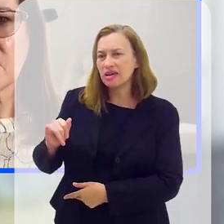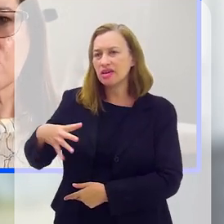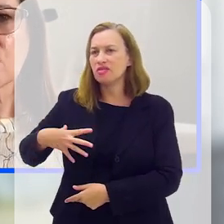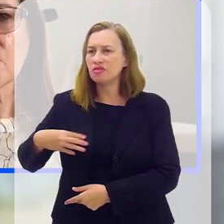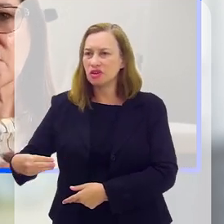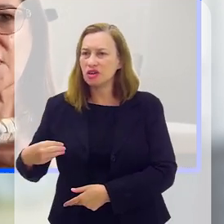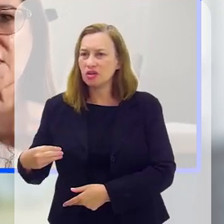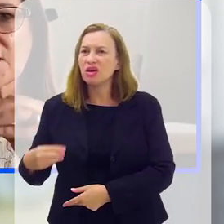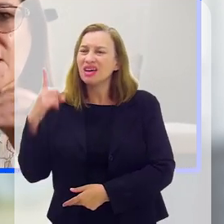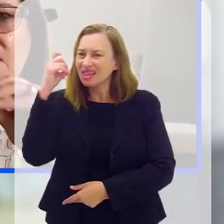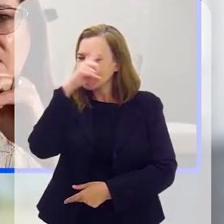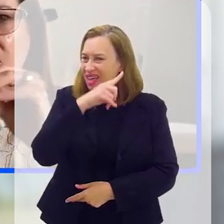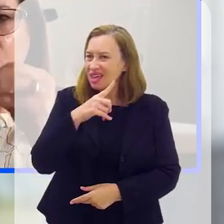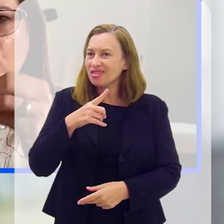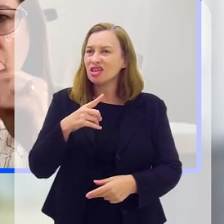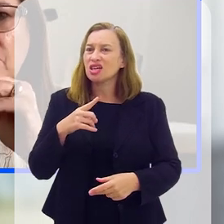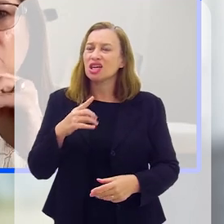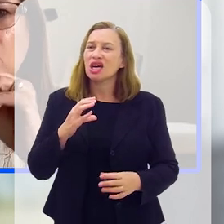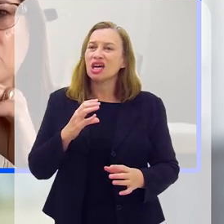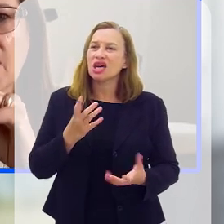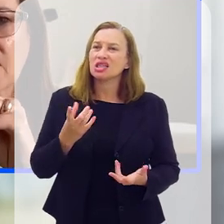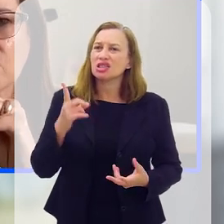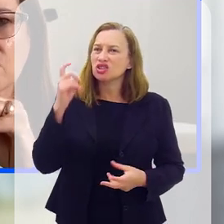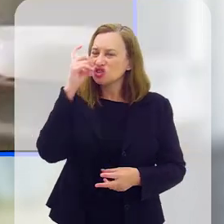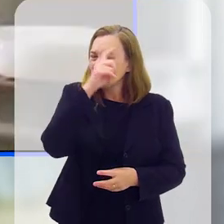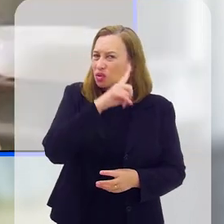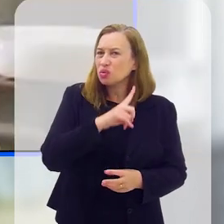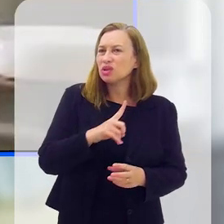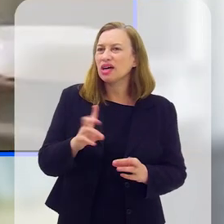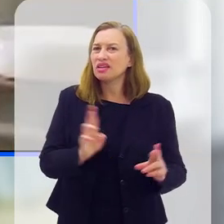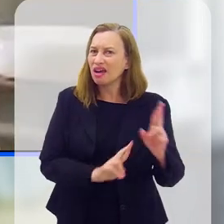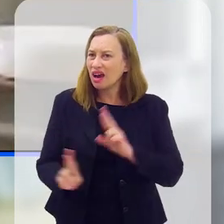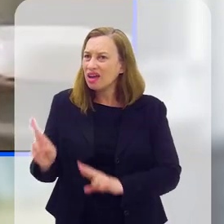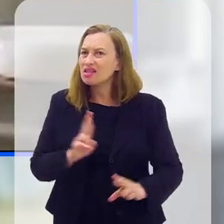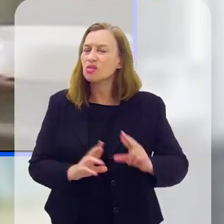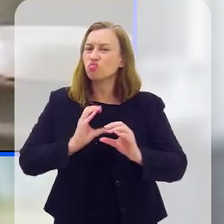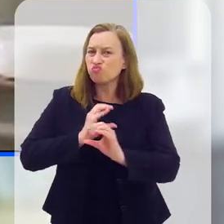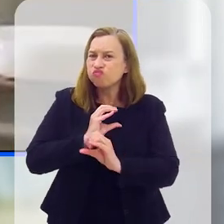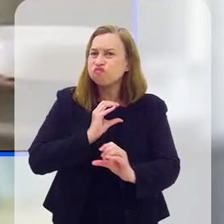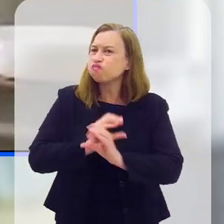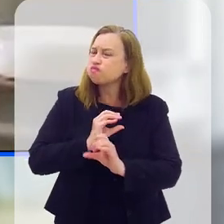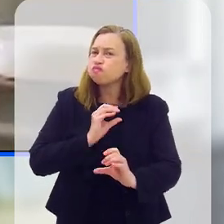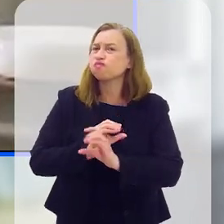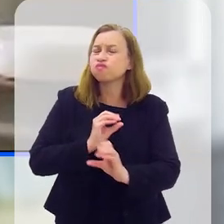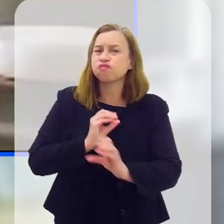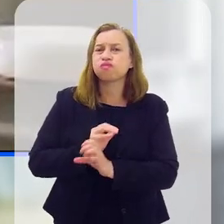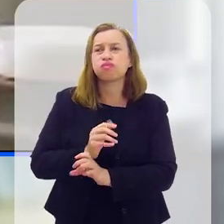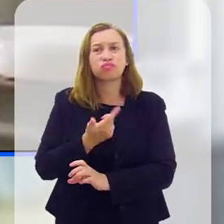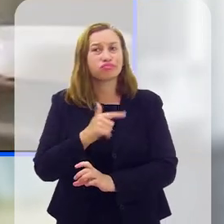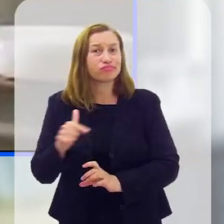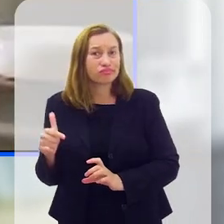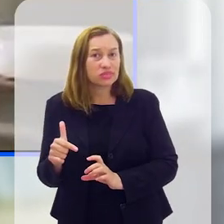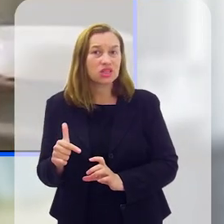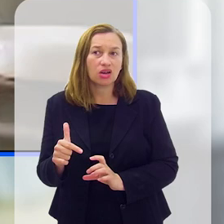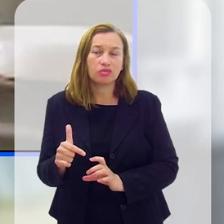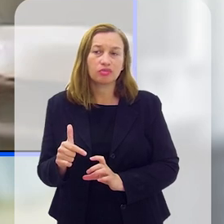e filhos que têm essa dificuldade dessa relação, nessa comunicação,